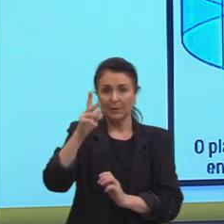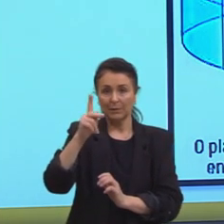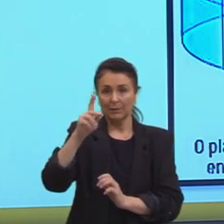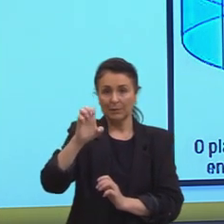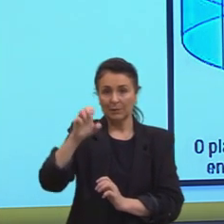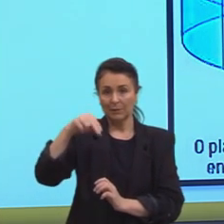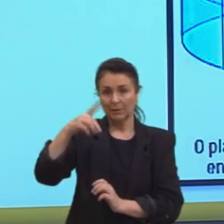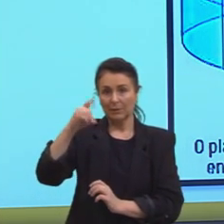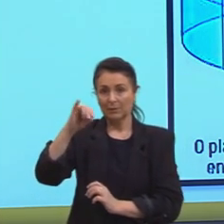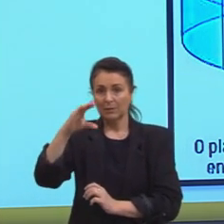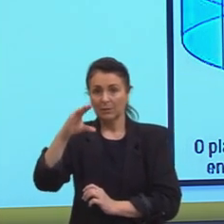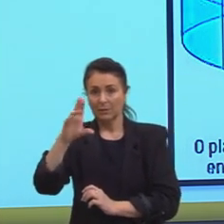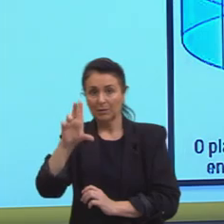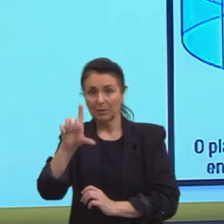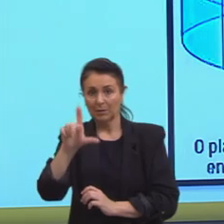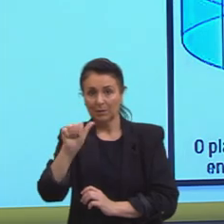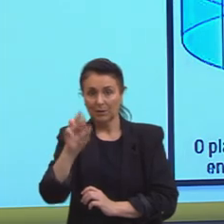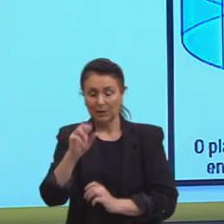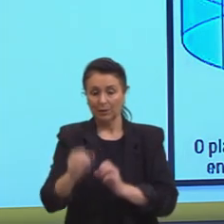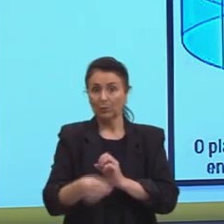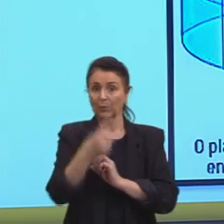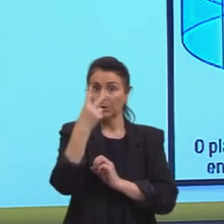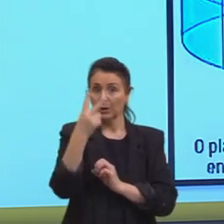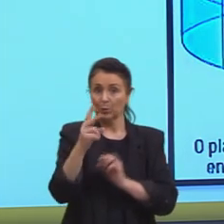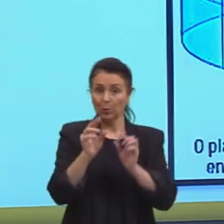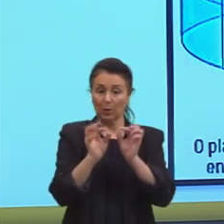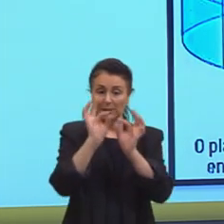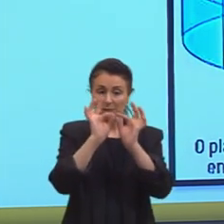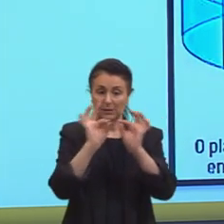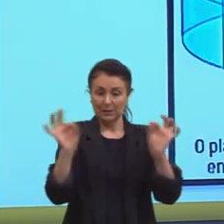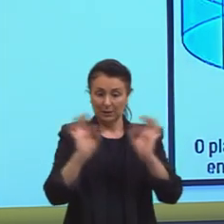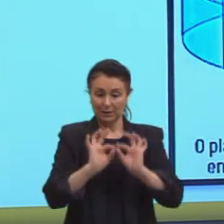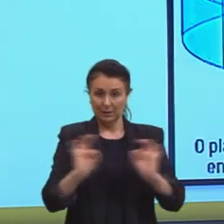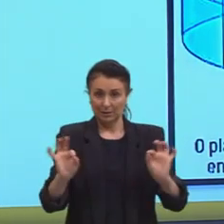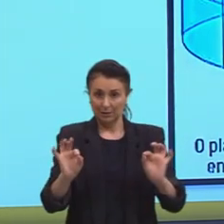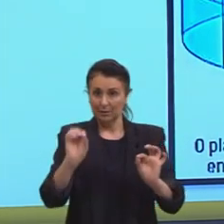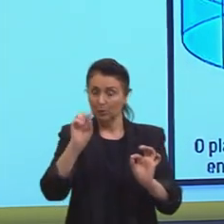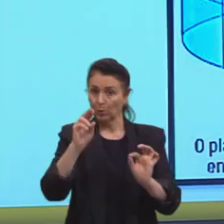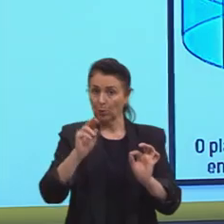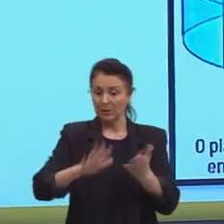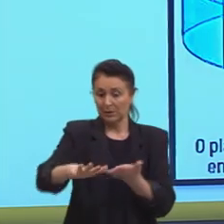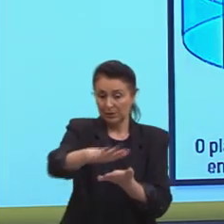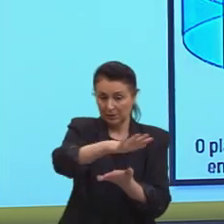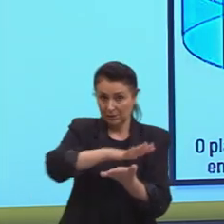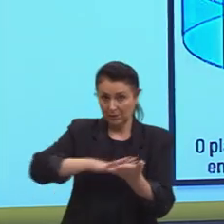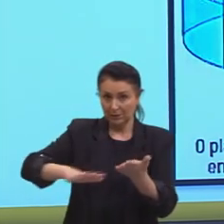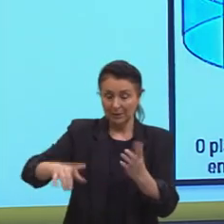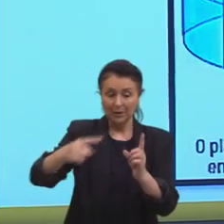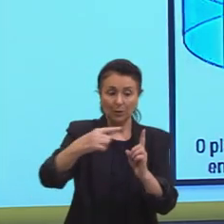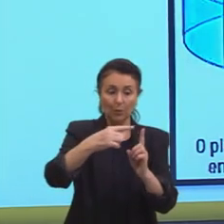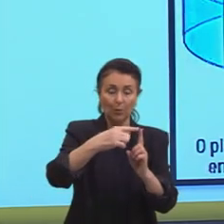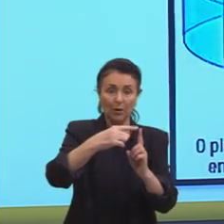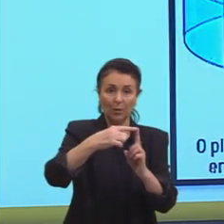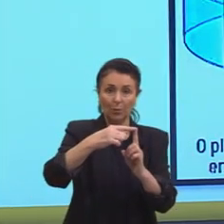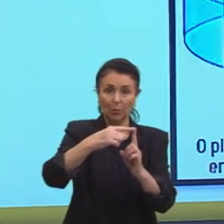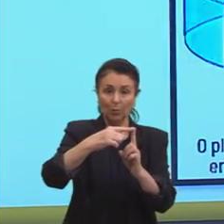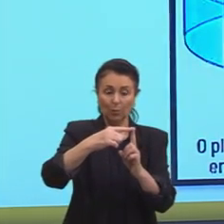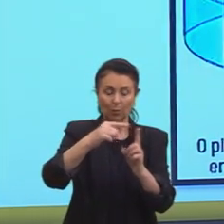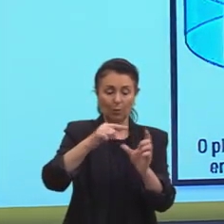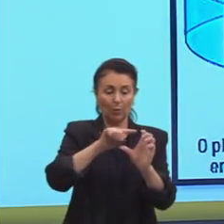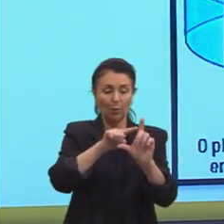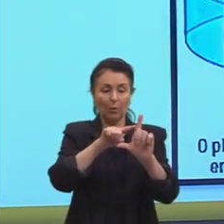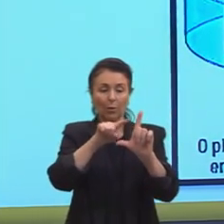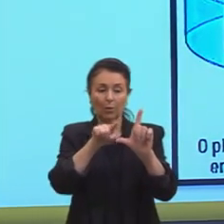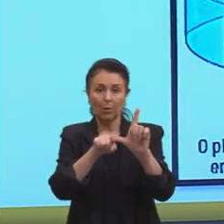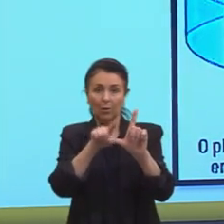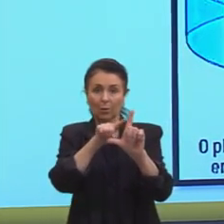é quando eu tenho duas linhas, ou dois planos que formam um ângulo reto entre si, ou seja, formam